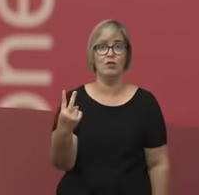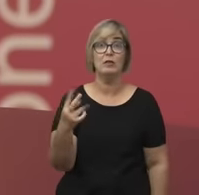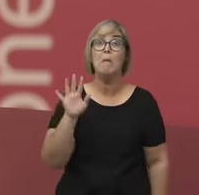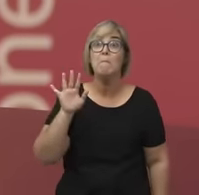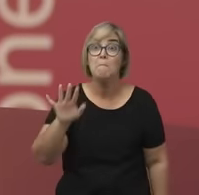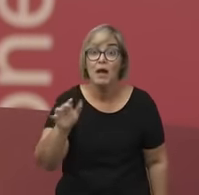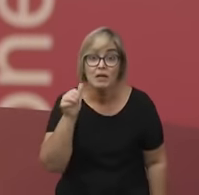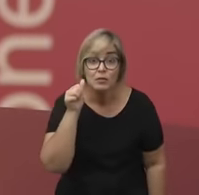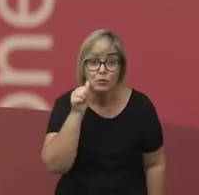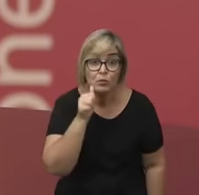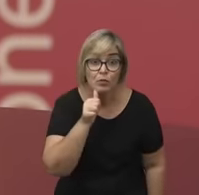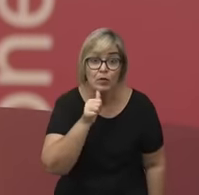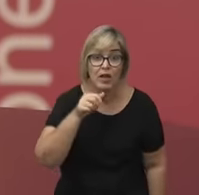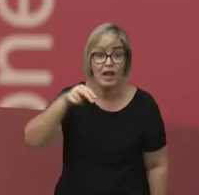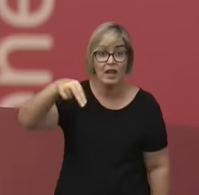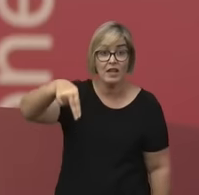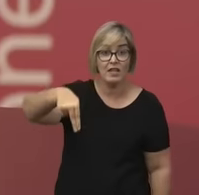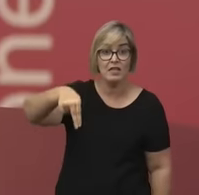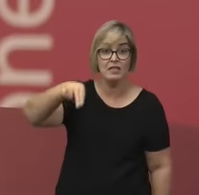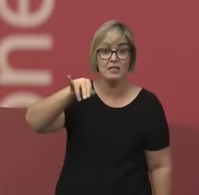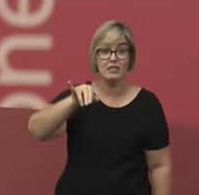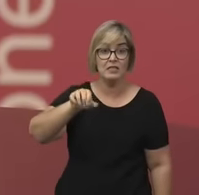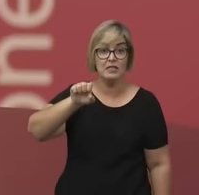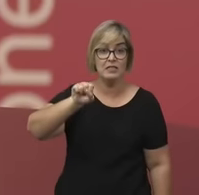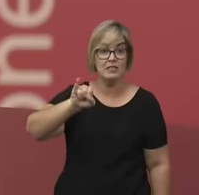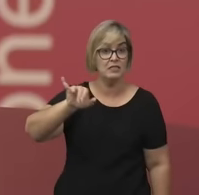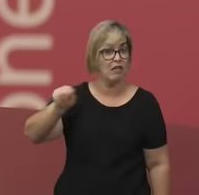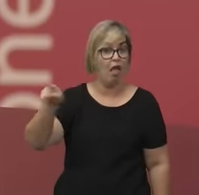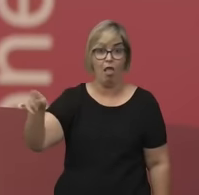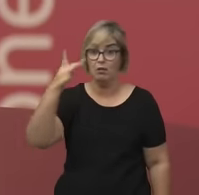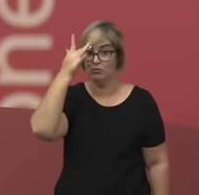sabia que ela tinha traduzido para o Panfleto Sofia. Agora,